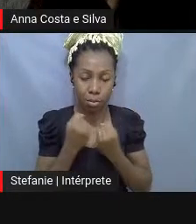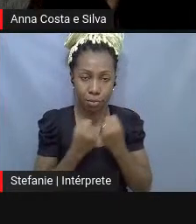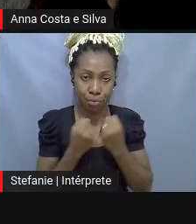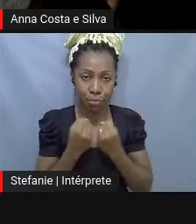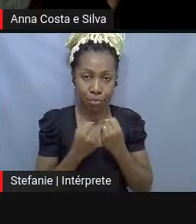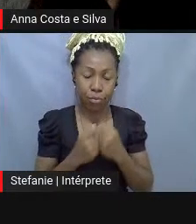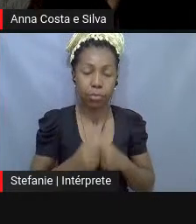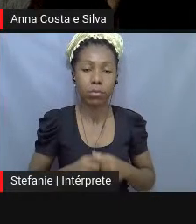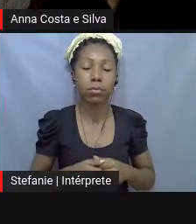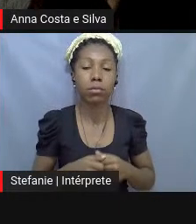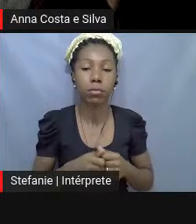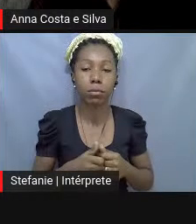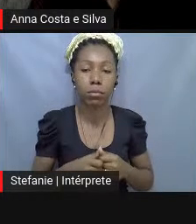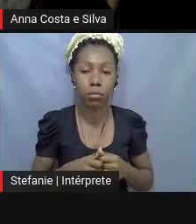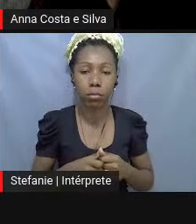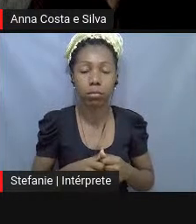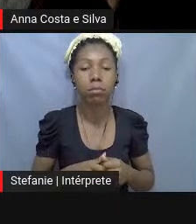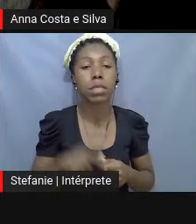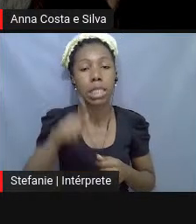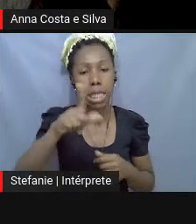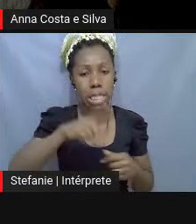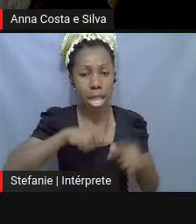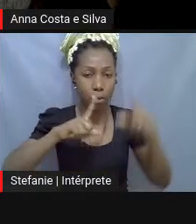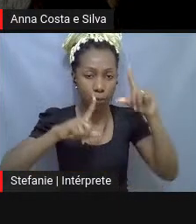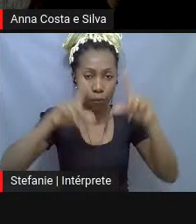Aqui tem algumas imagens do carro.